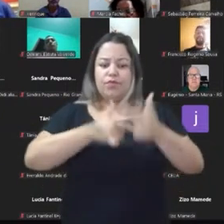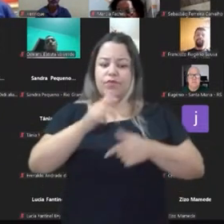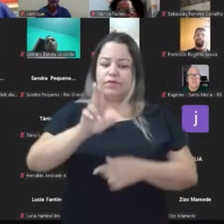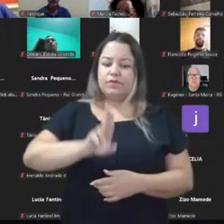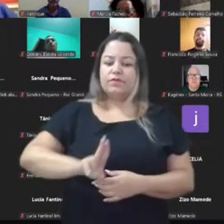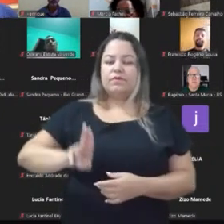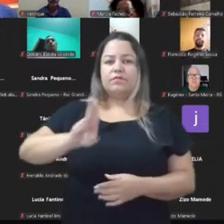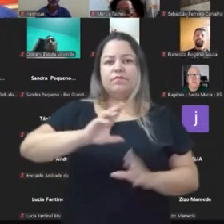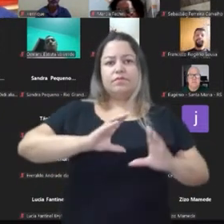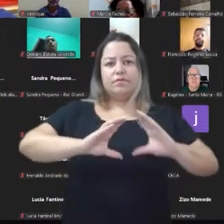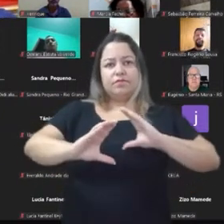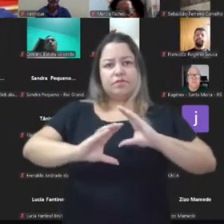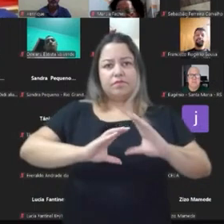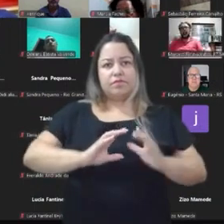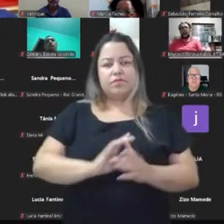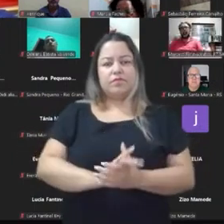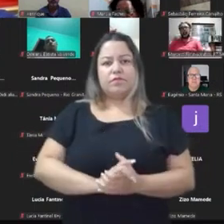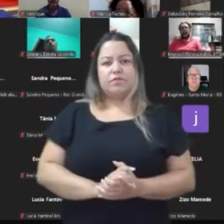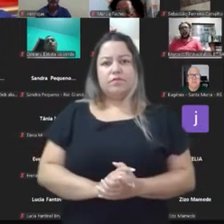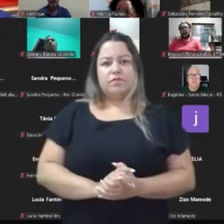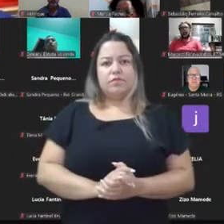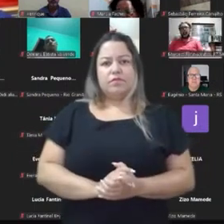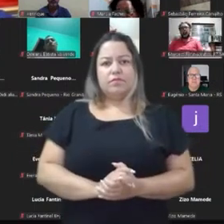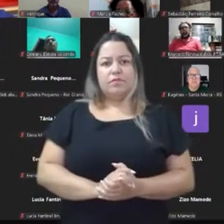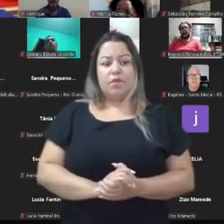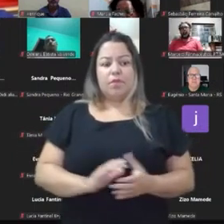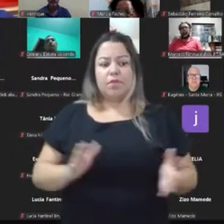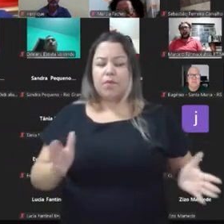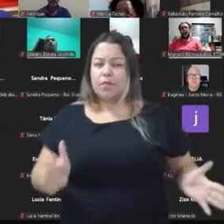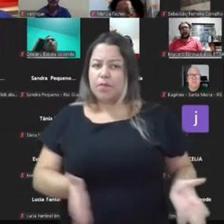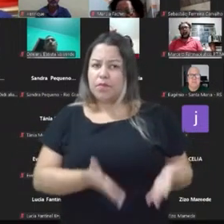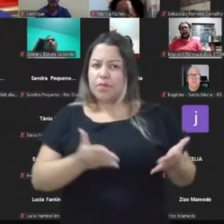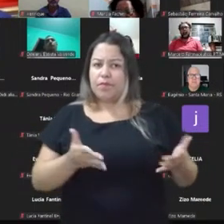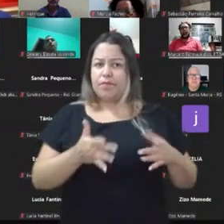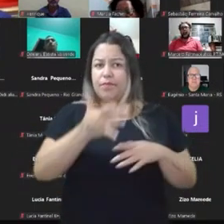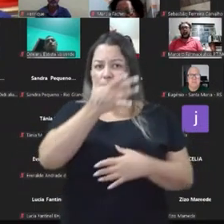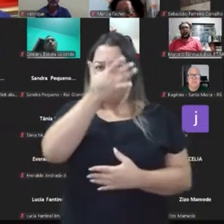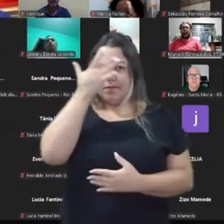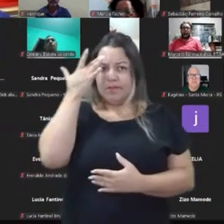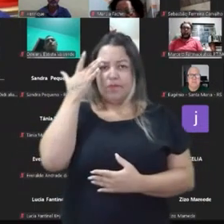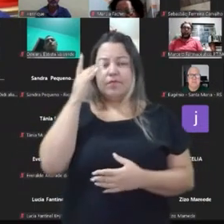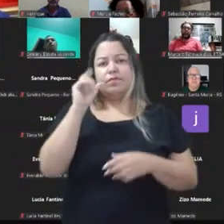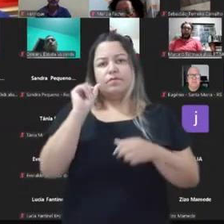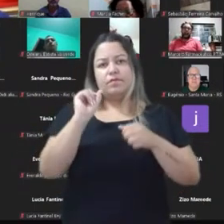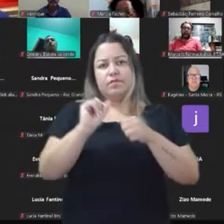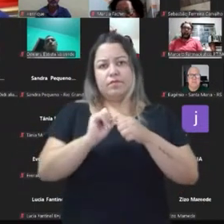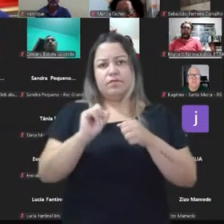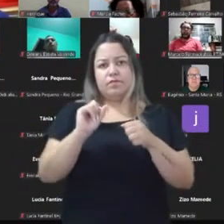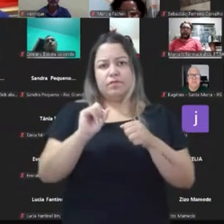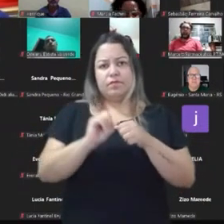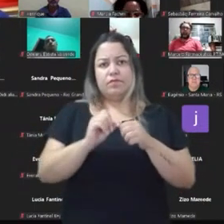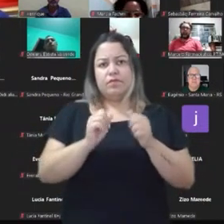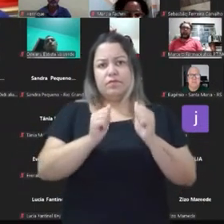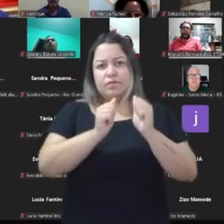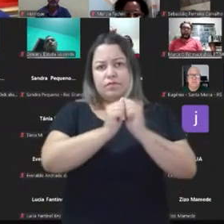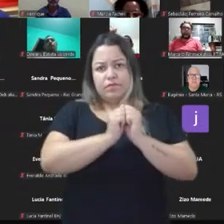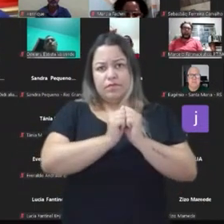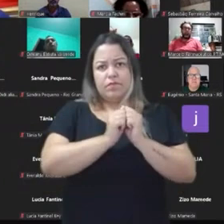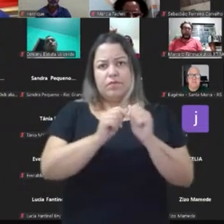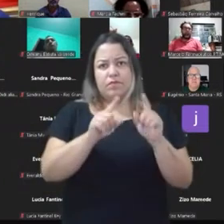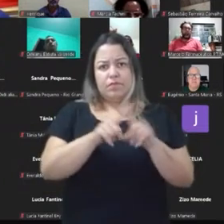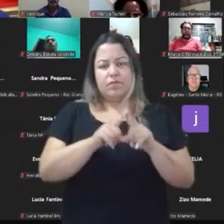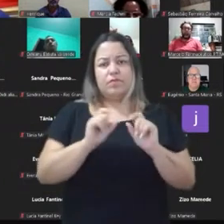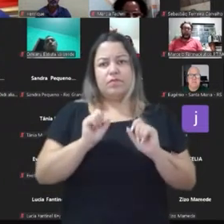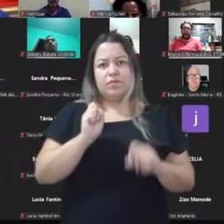comunicação para isso, para empolgar as pessoas, para estimular as pessoas, para fazer com que ela queira vir junto. Porque, se a gente se vir